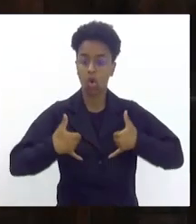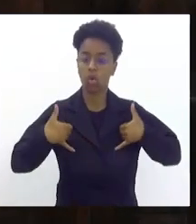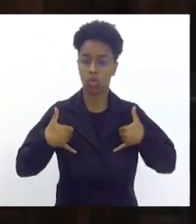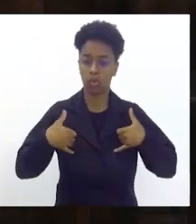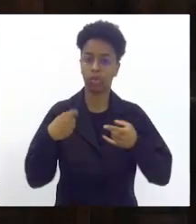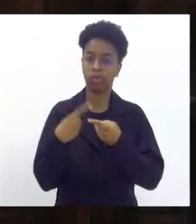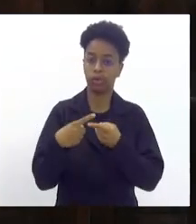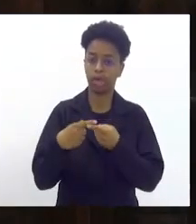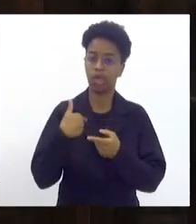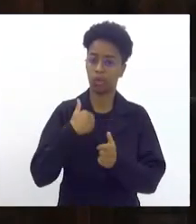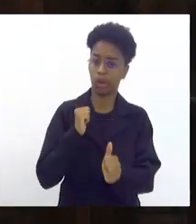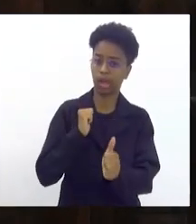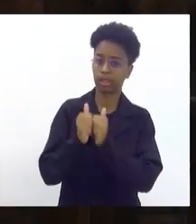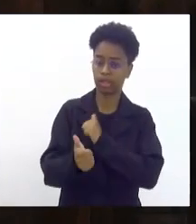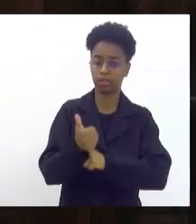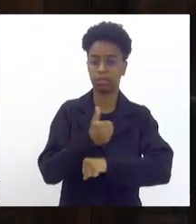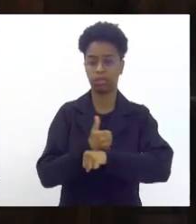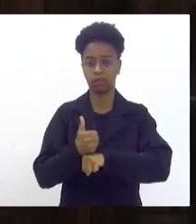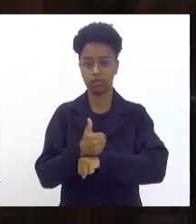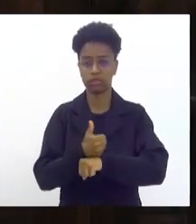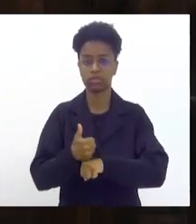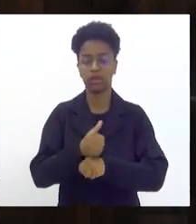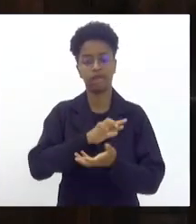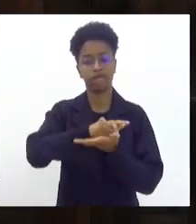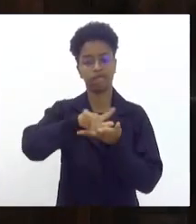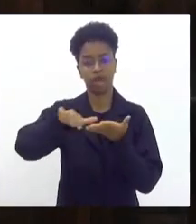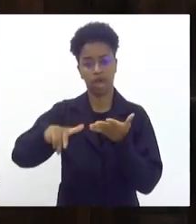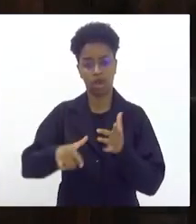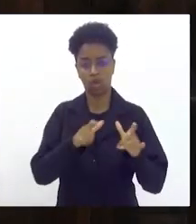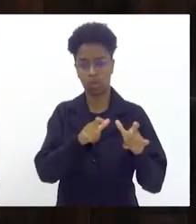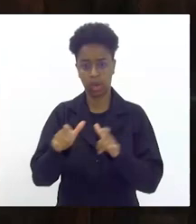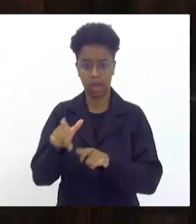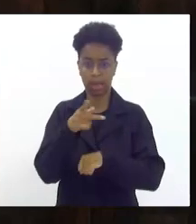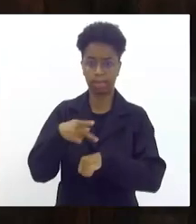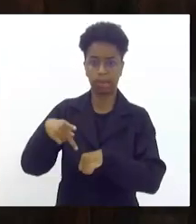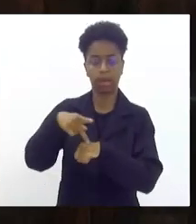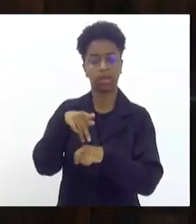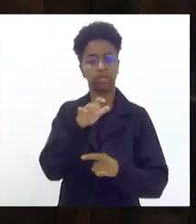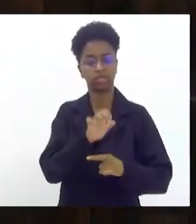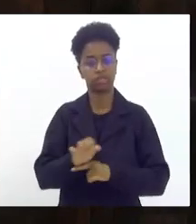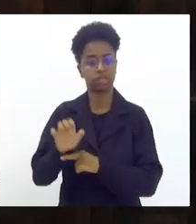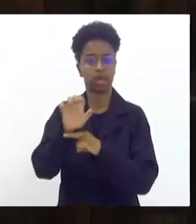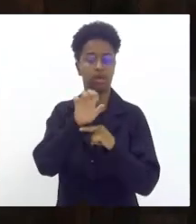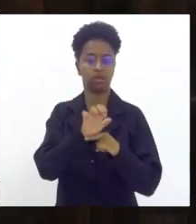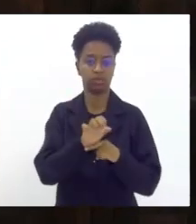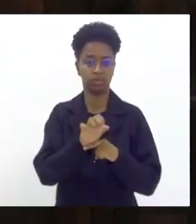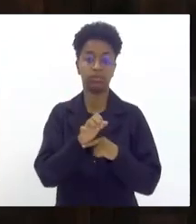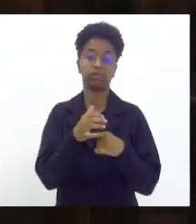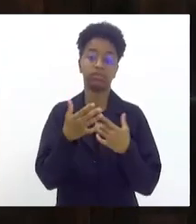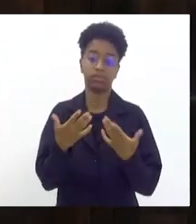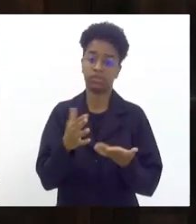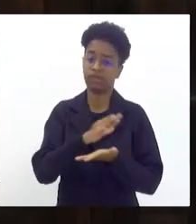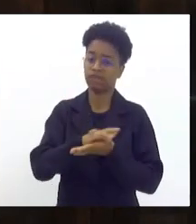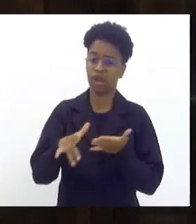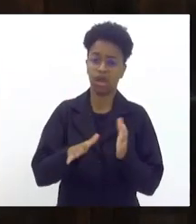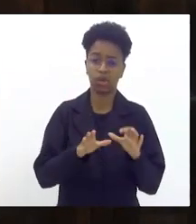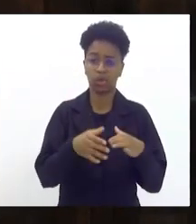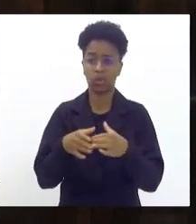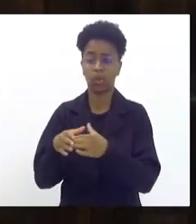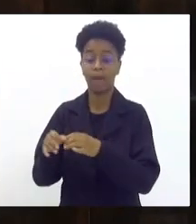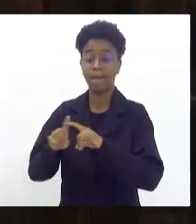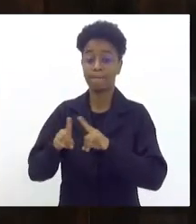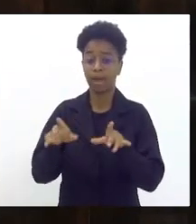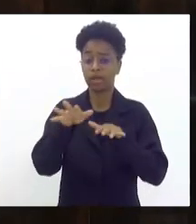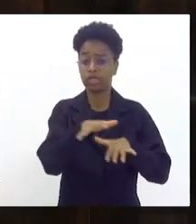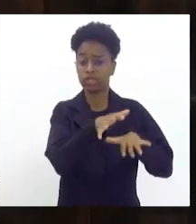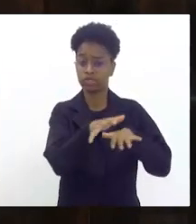joguei quanto atleta profissional em diversos locais, países, estados e para diversos públicos, mas aquele desfile,